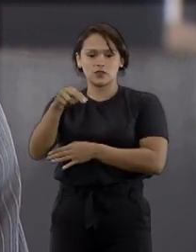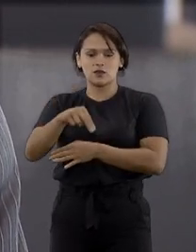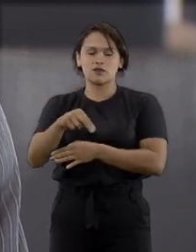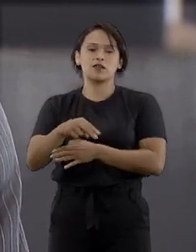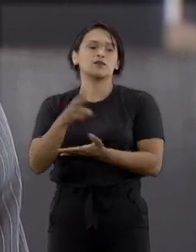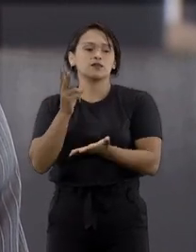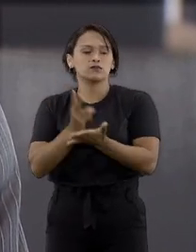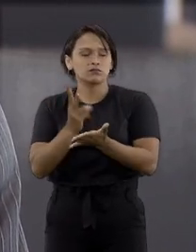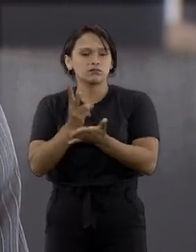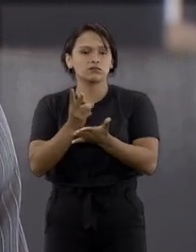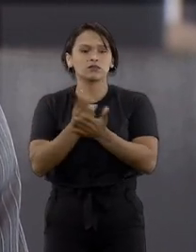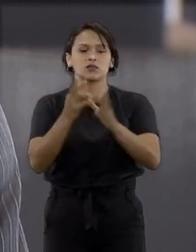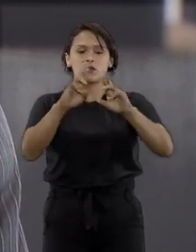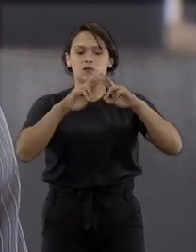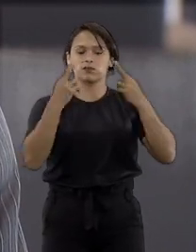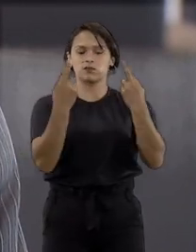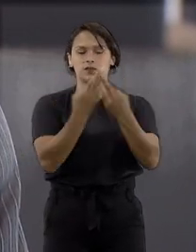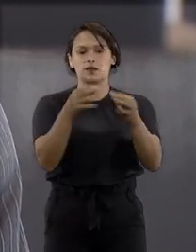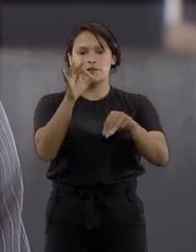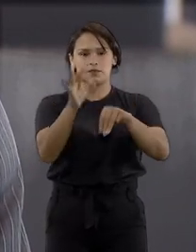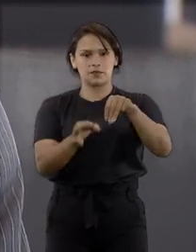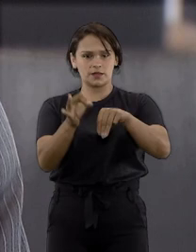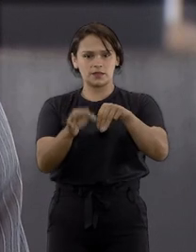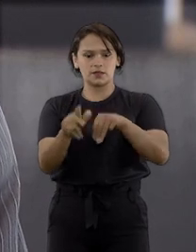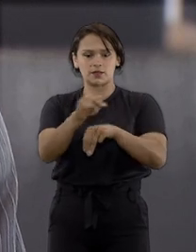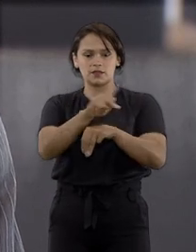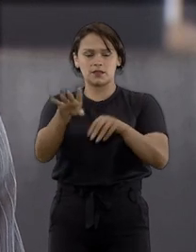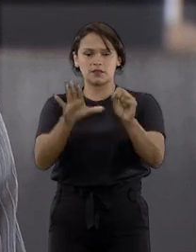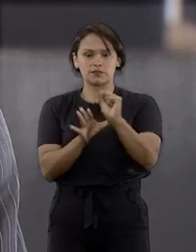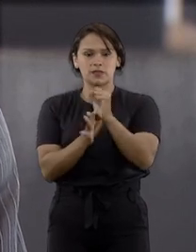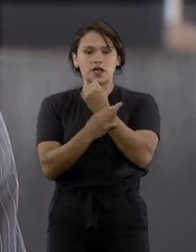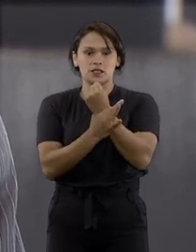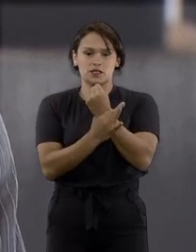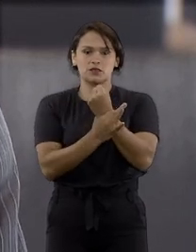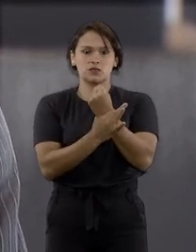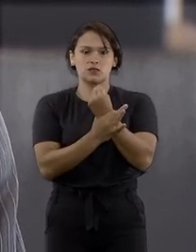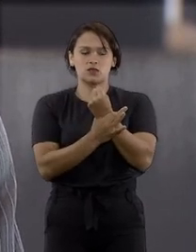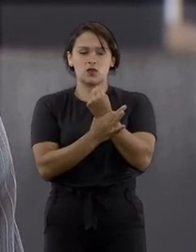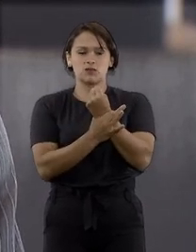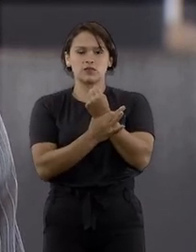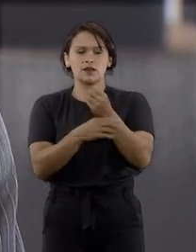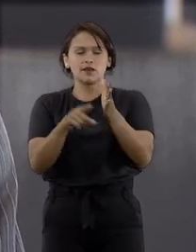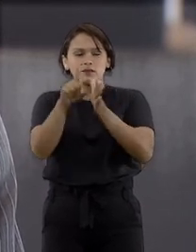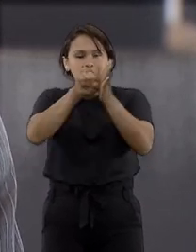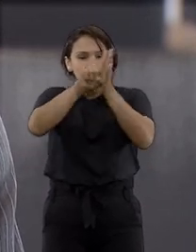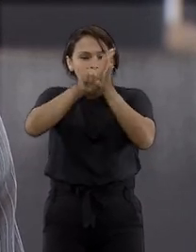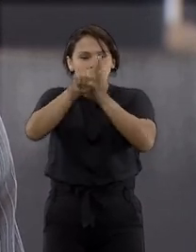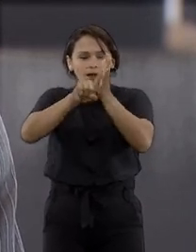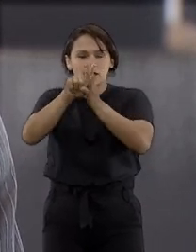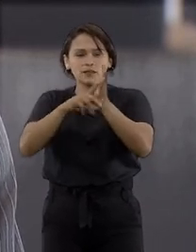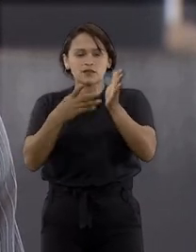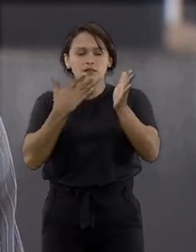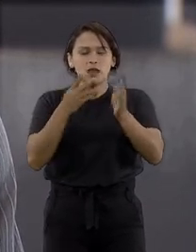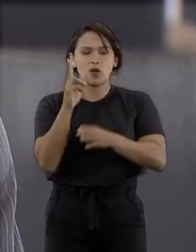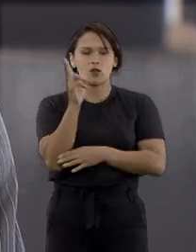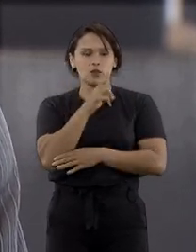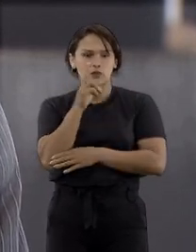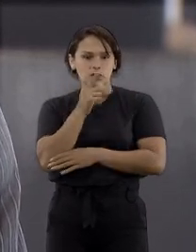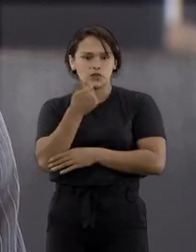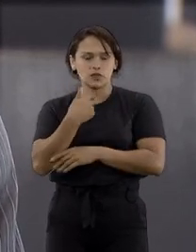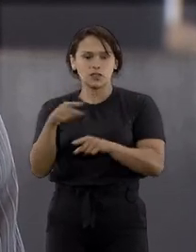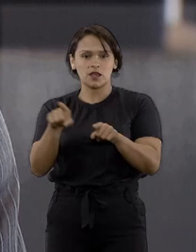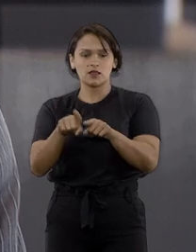o plantão judiciário da presidência assegurou a análise dos pedidos de medidas